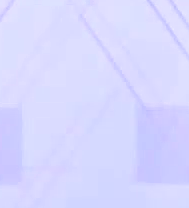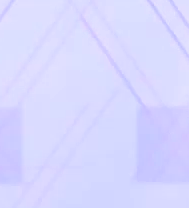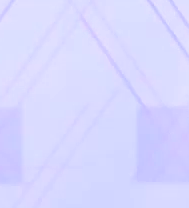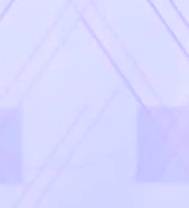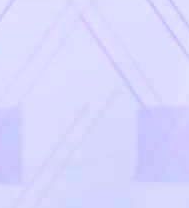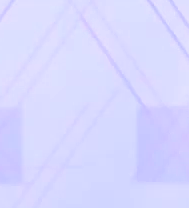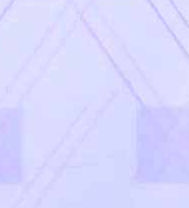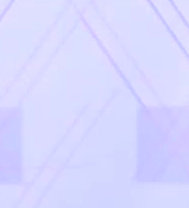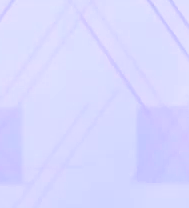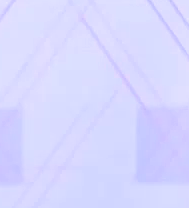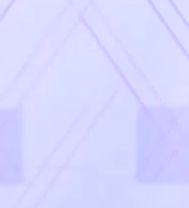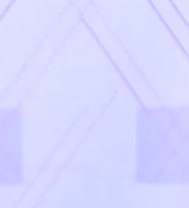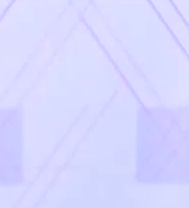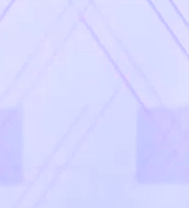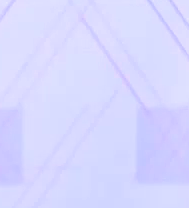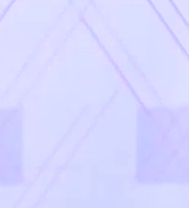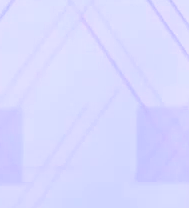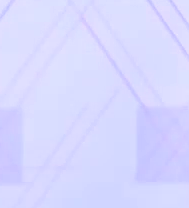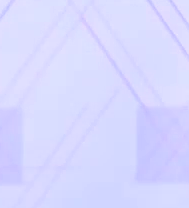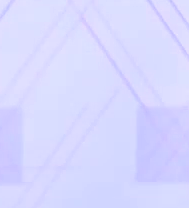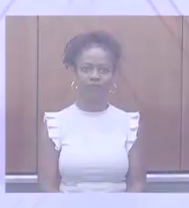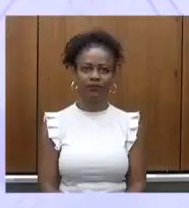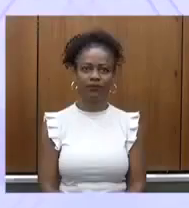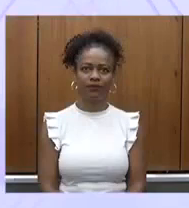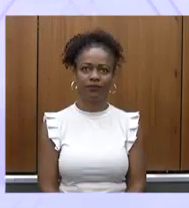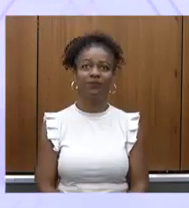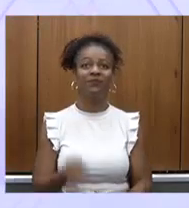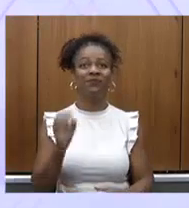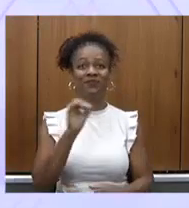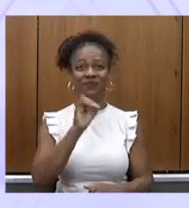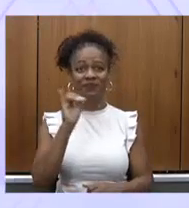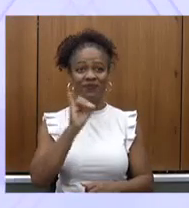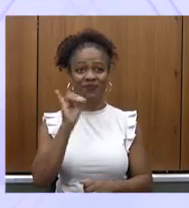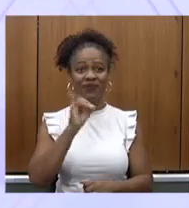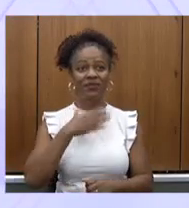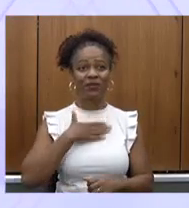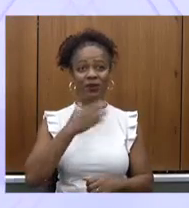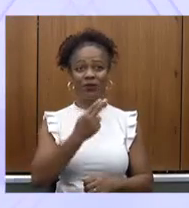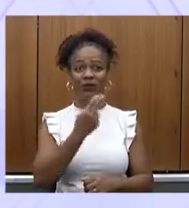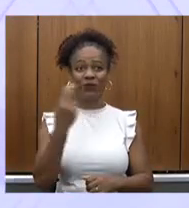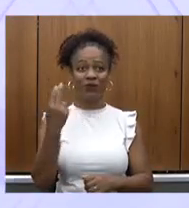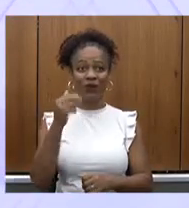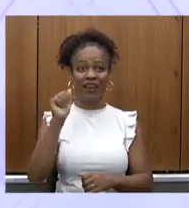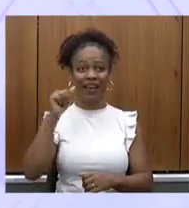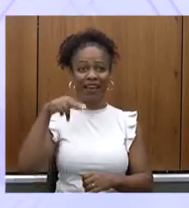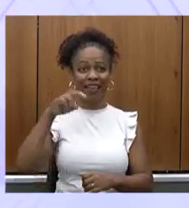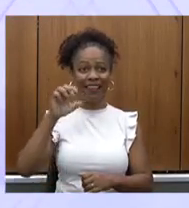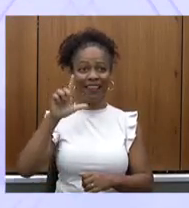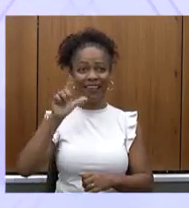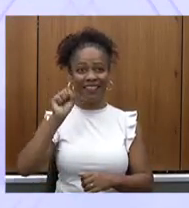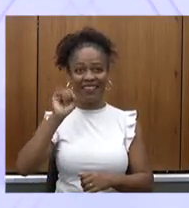Olá, meu nome é Anelisa, eu sou gerente do projeto SAMU 192 Regional. O SAMU é um